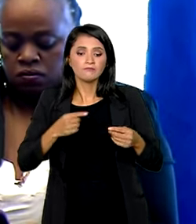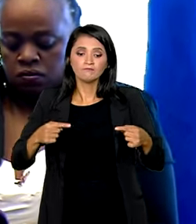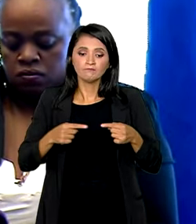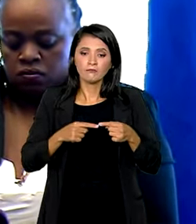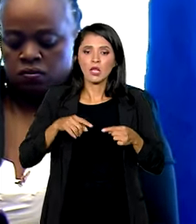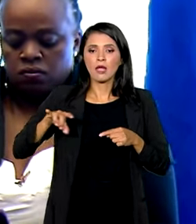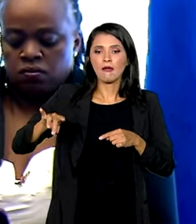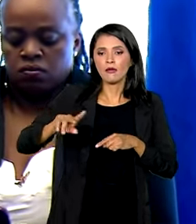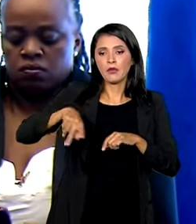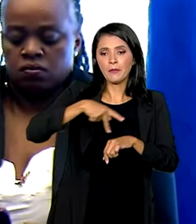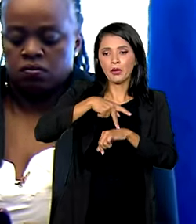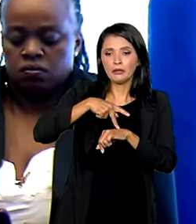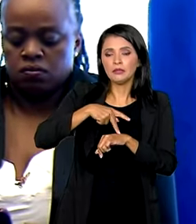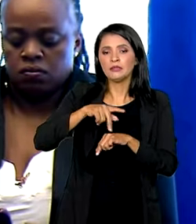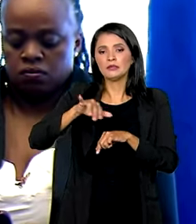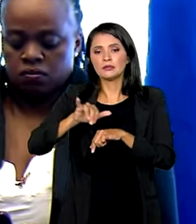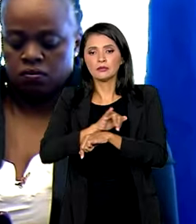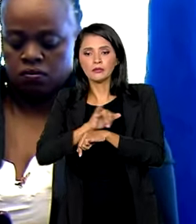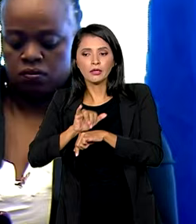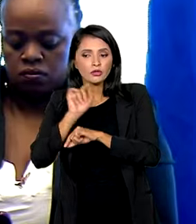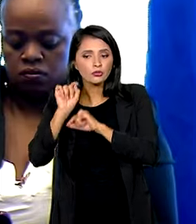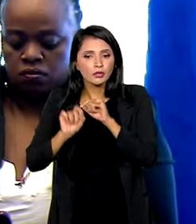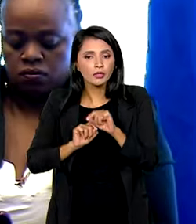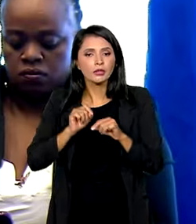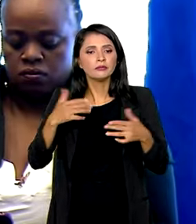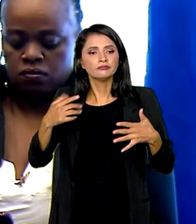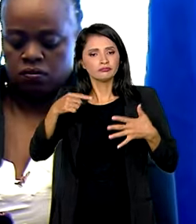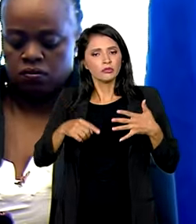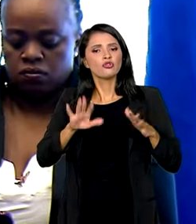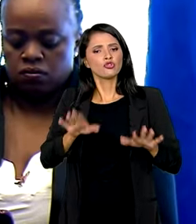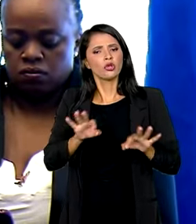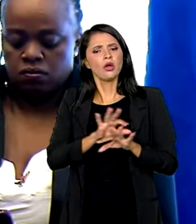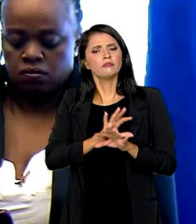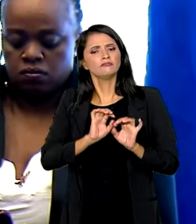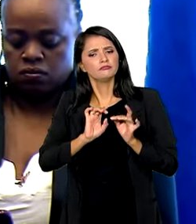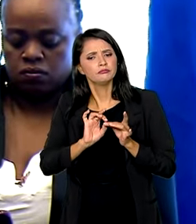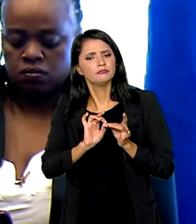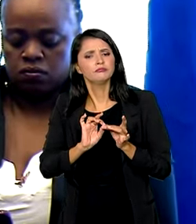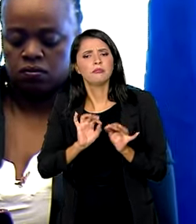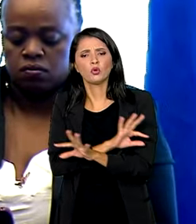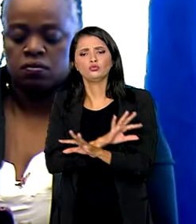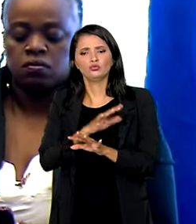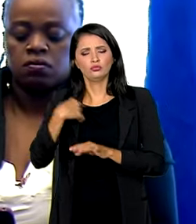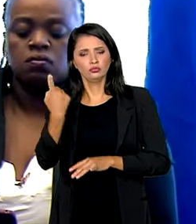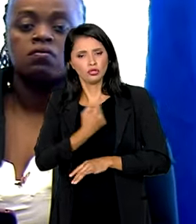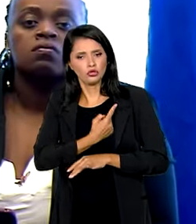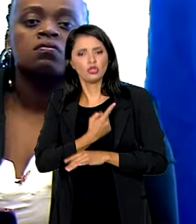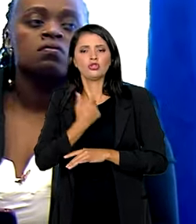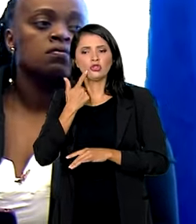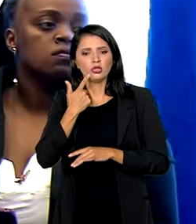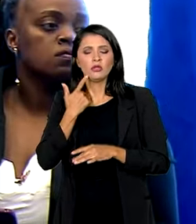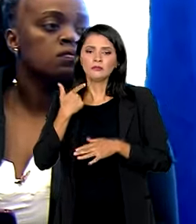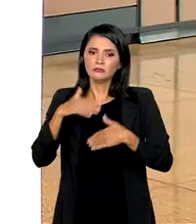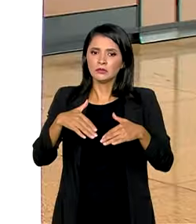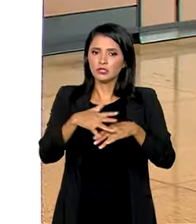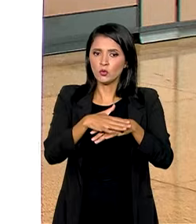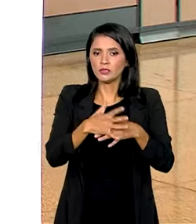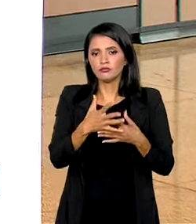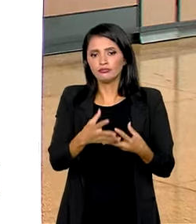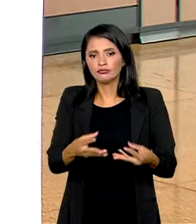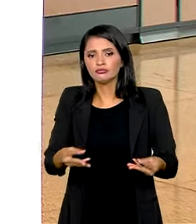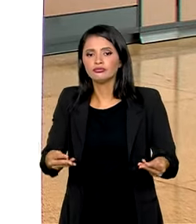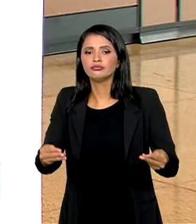de cada país as estratégias que já estão disponíveis para que a gente possa avançar na eliminação dessas doenças.